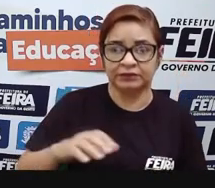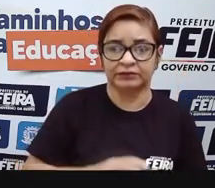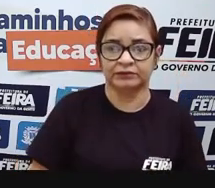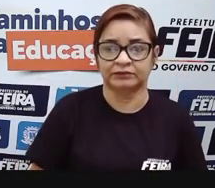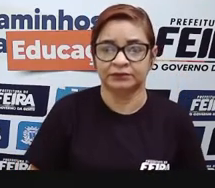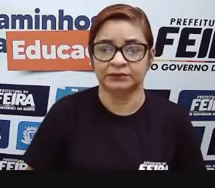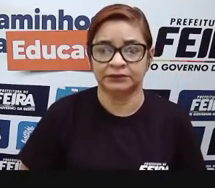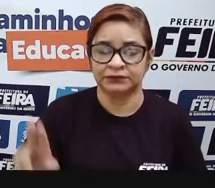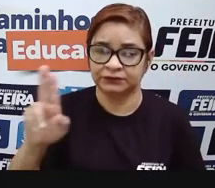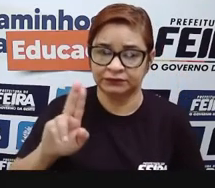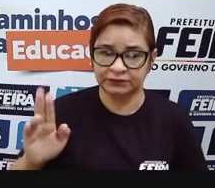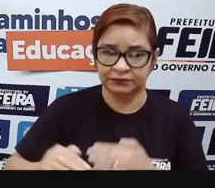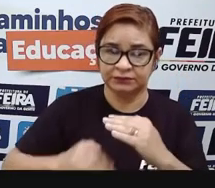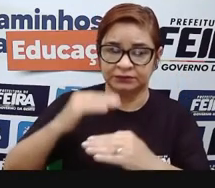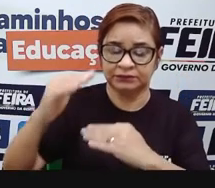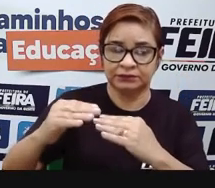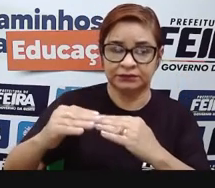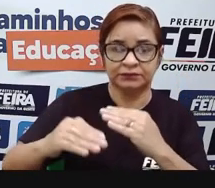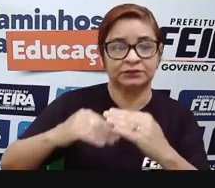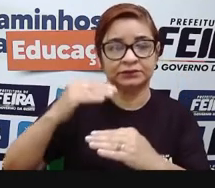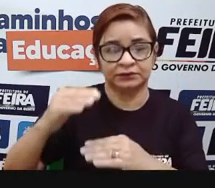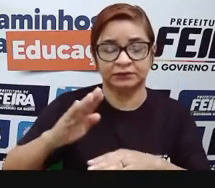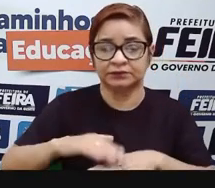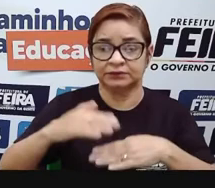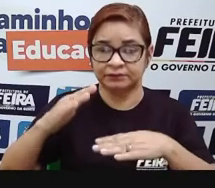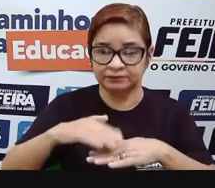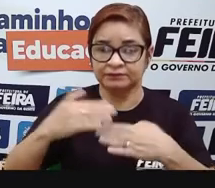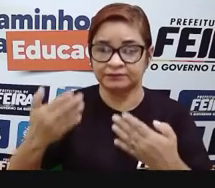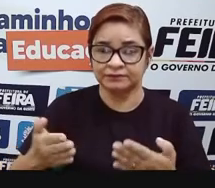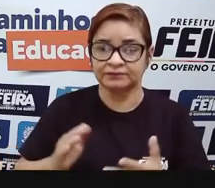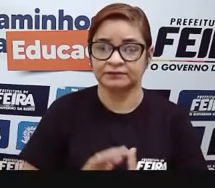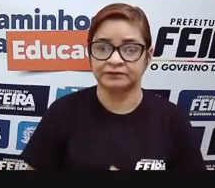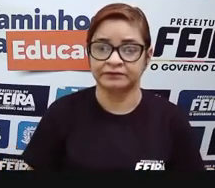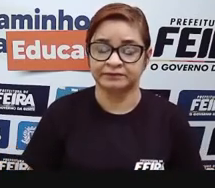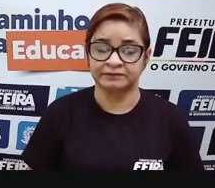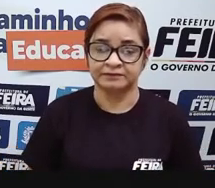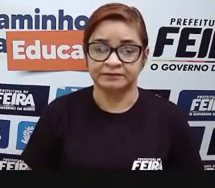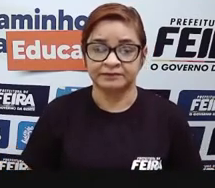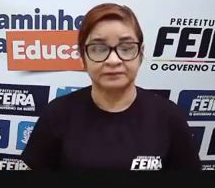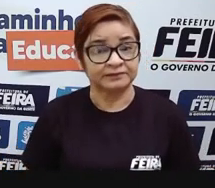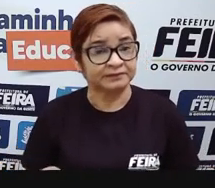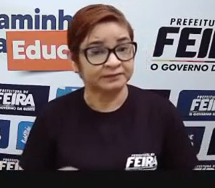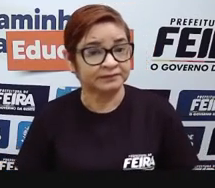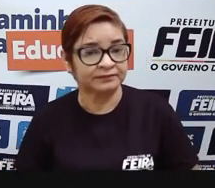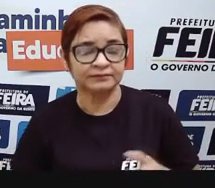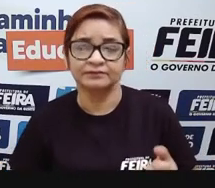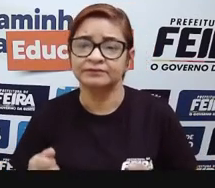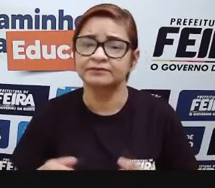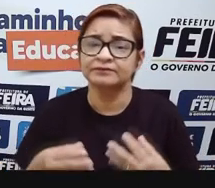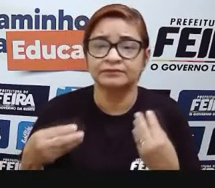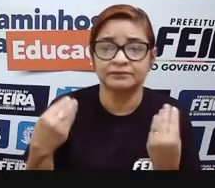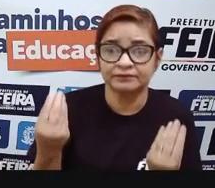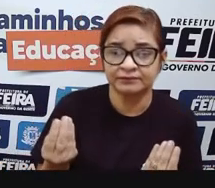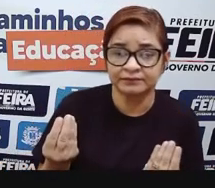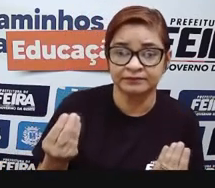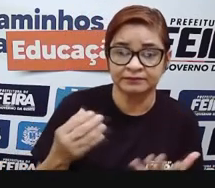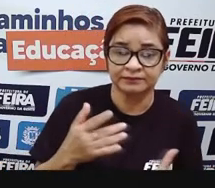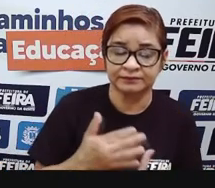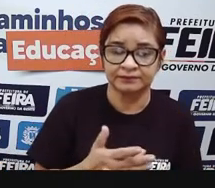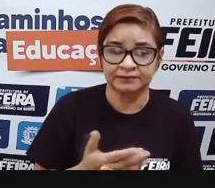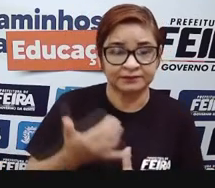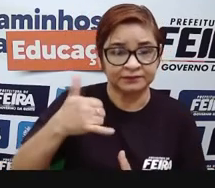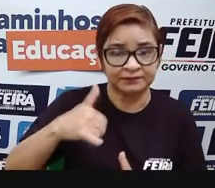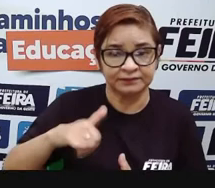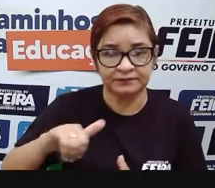Feira de Santana cresce em muita educação e cultura. Nosso sistema, né? De transporte, possui um aeroporto